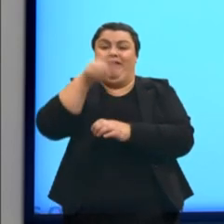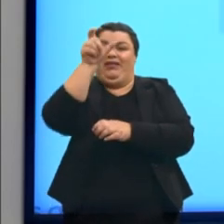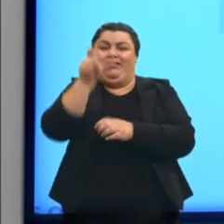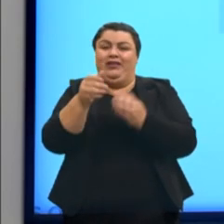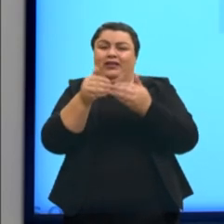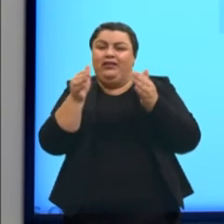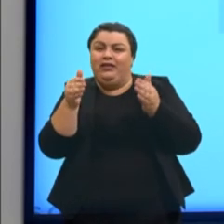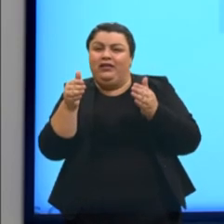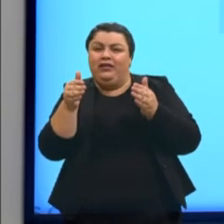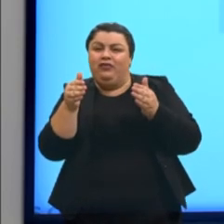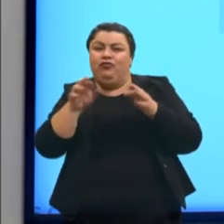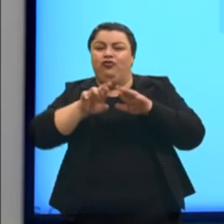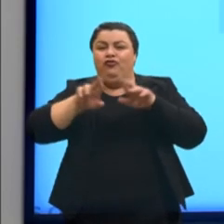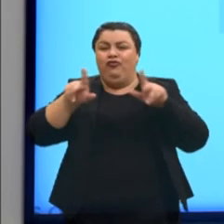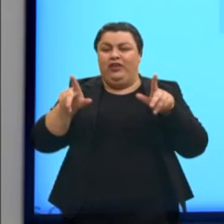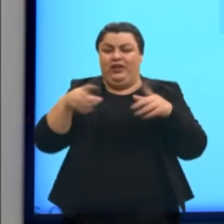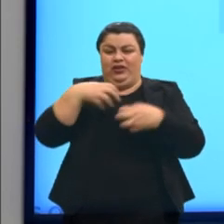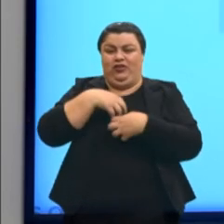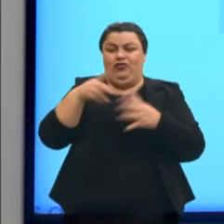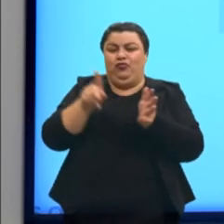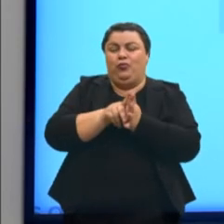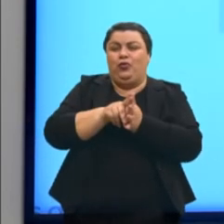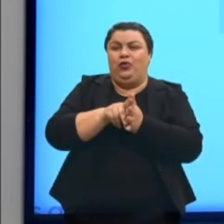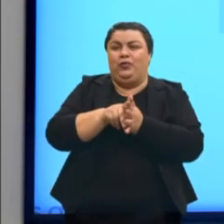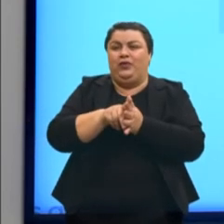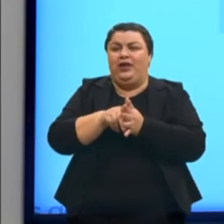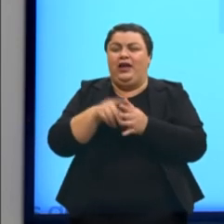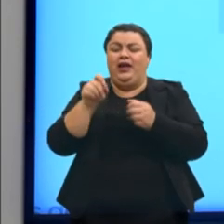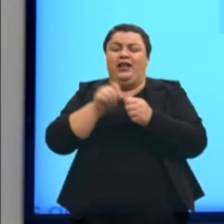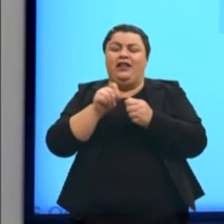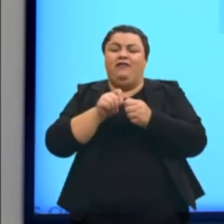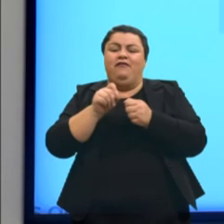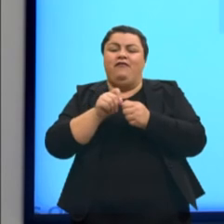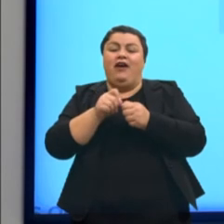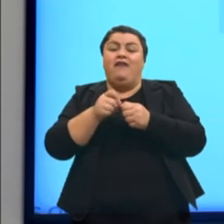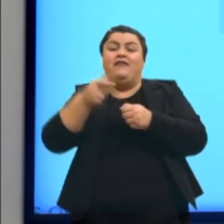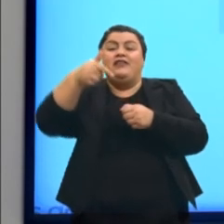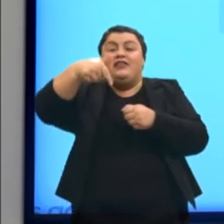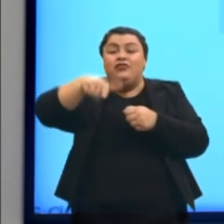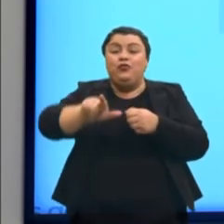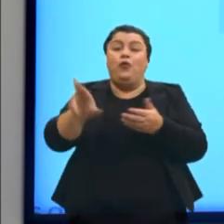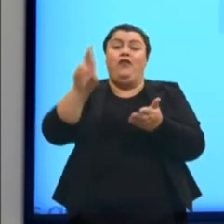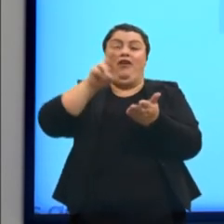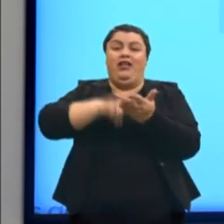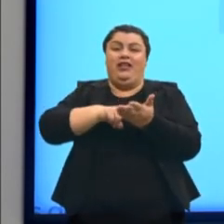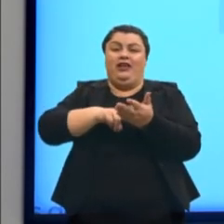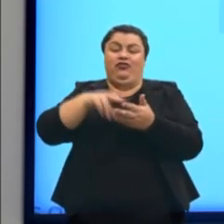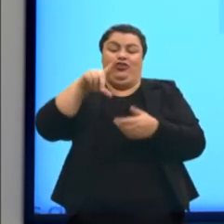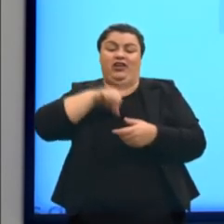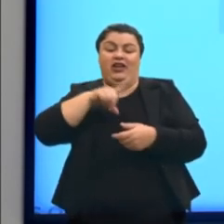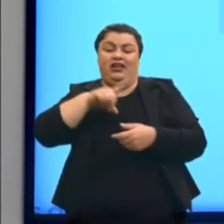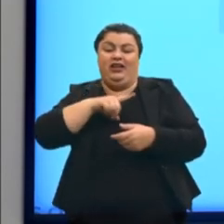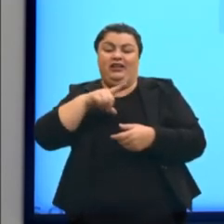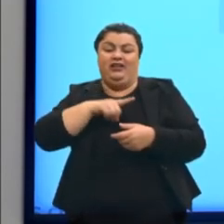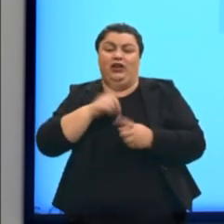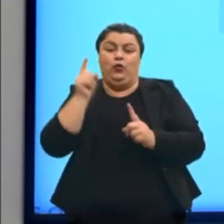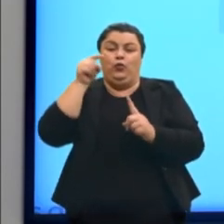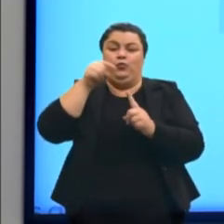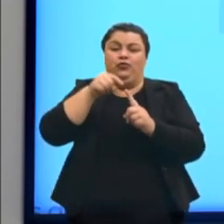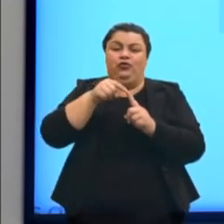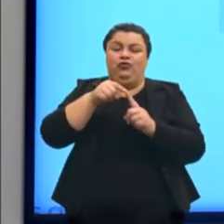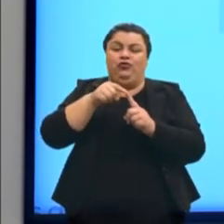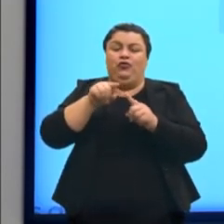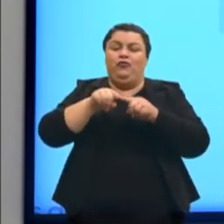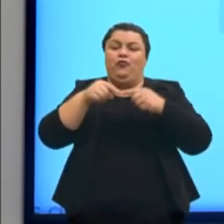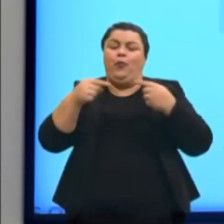de maneiras diferentes. ela vai recriar a realidade e ela tem uma intenção muito mais estética